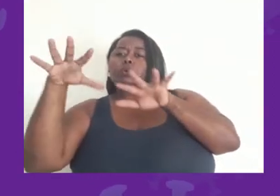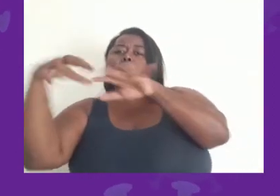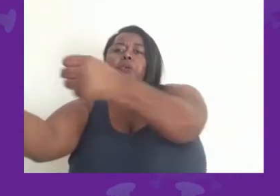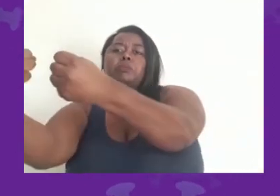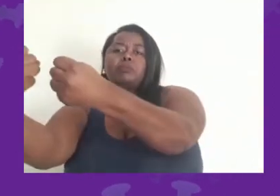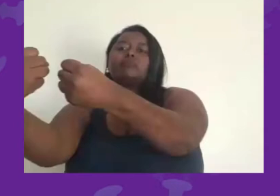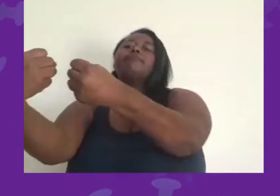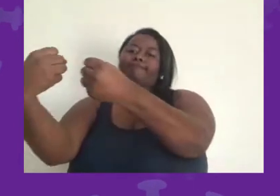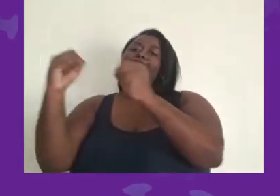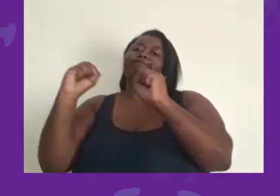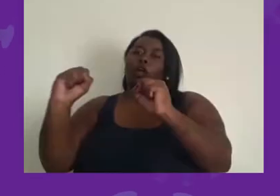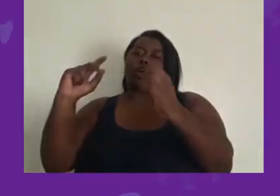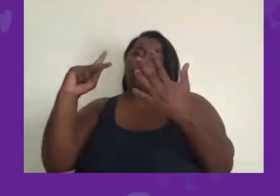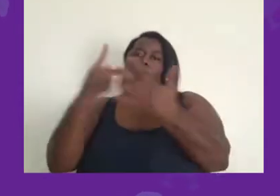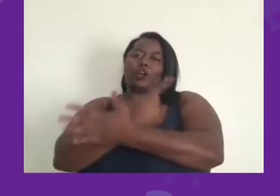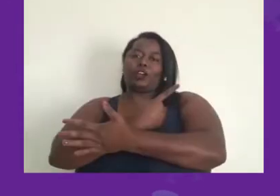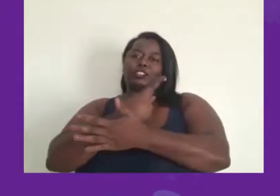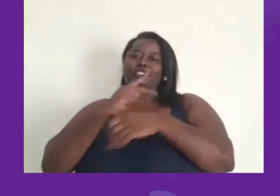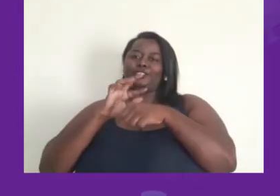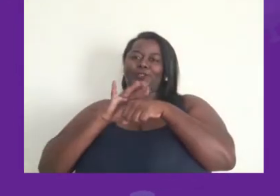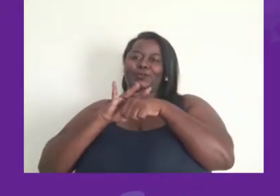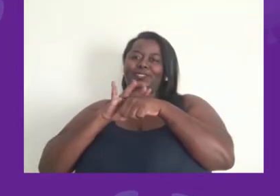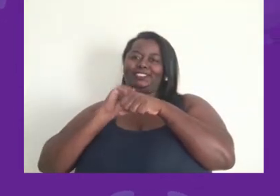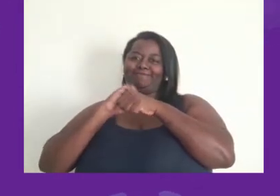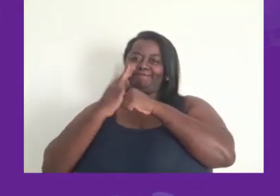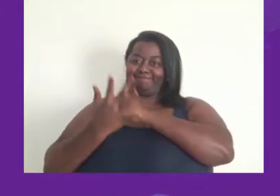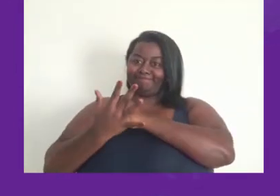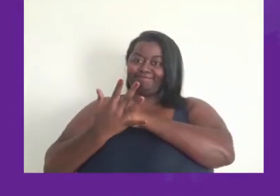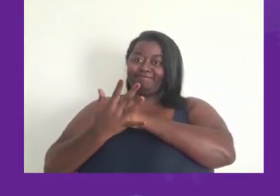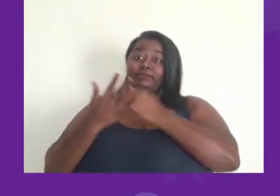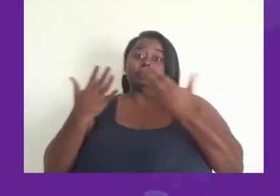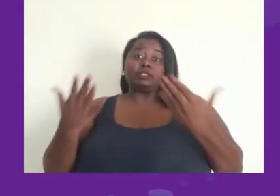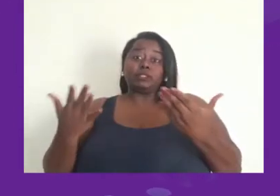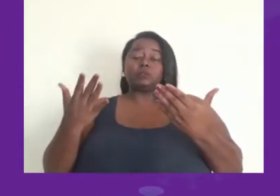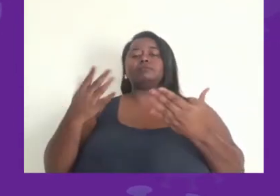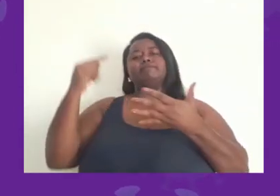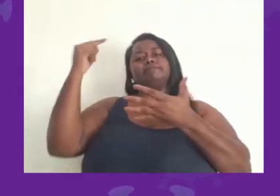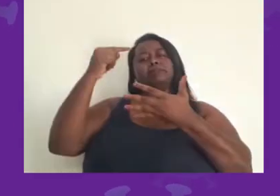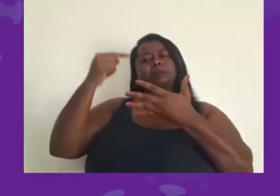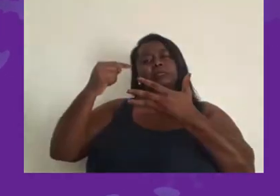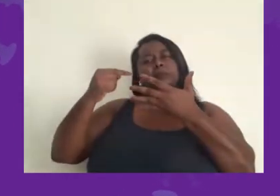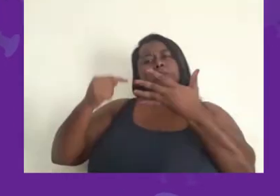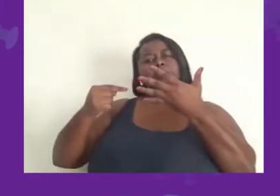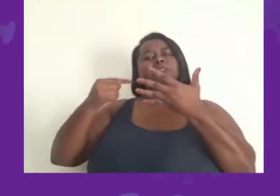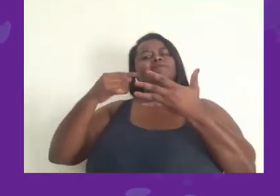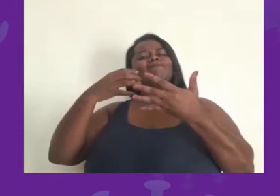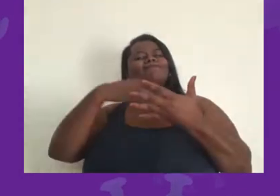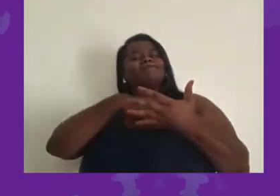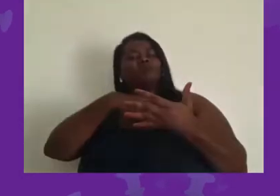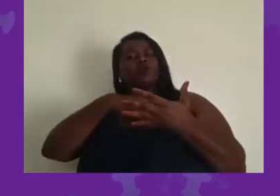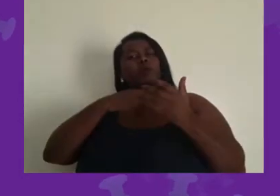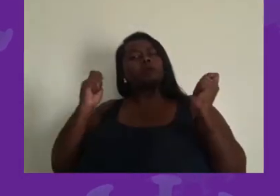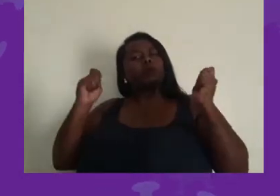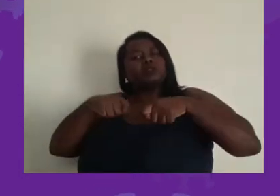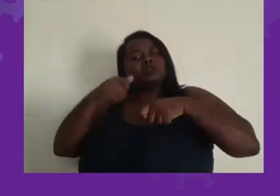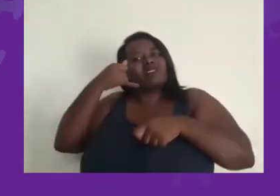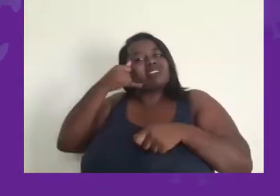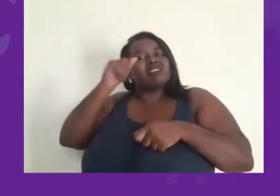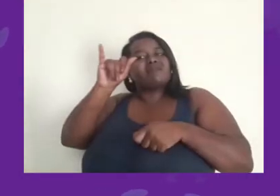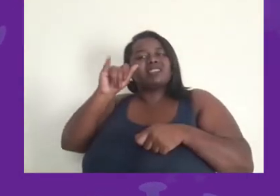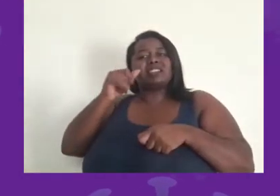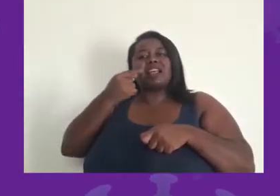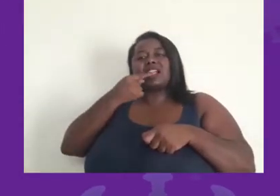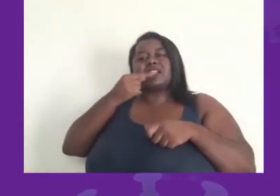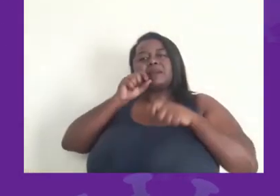causar a doença pelo coronavírus. Então todas as medidas que for possível para evitar que a saliva de uma